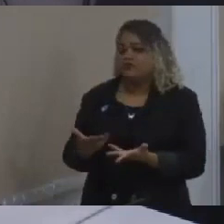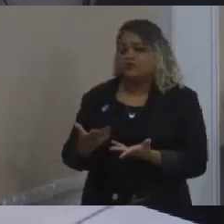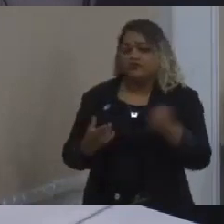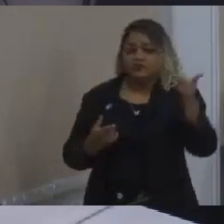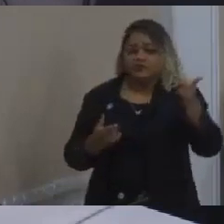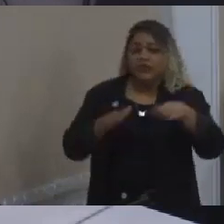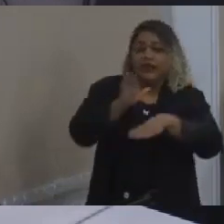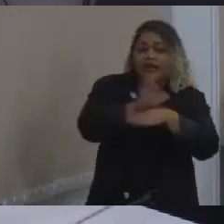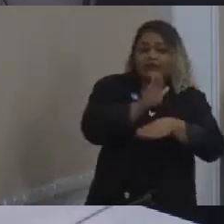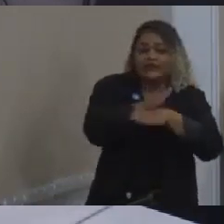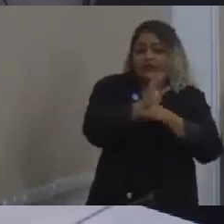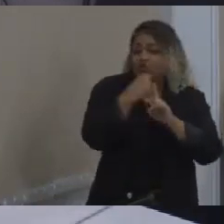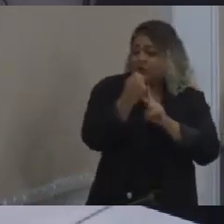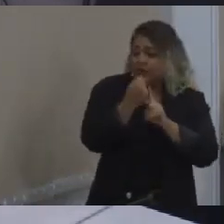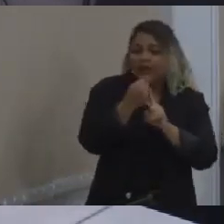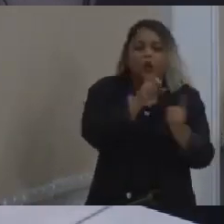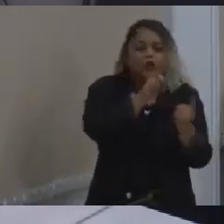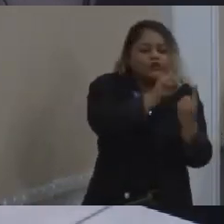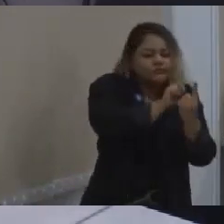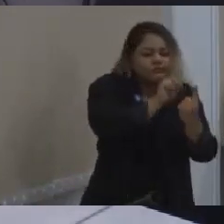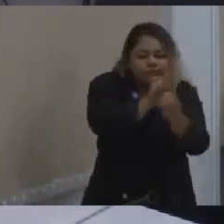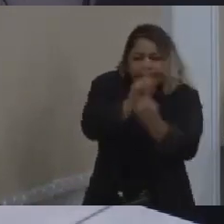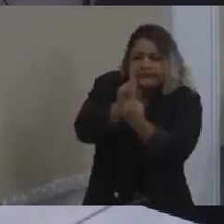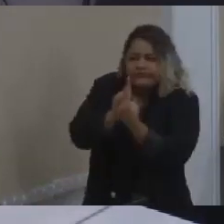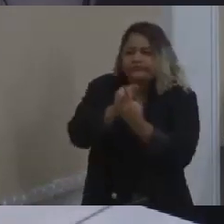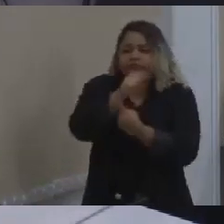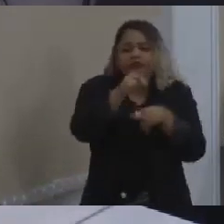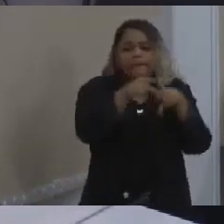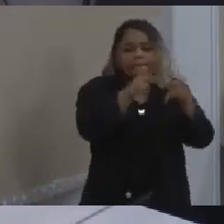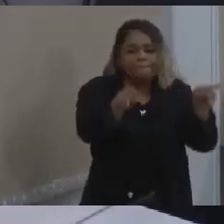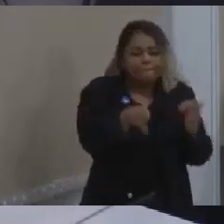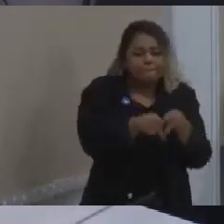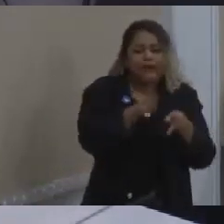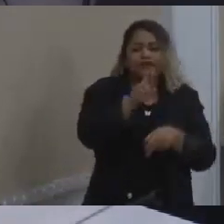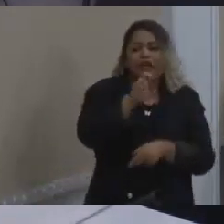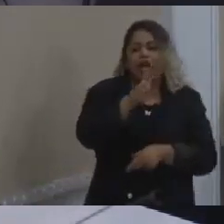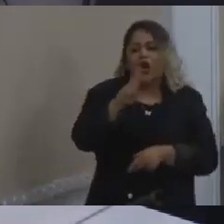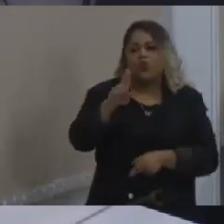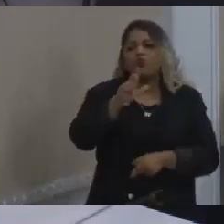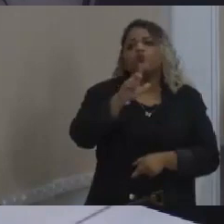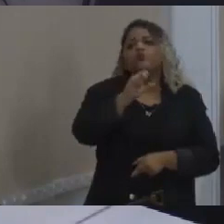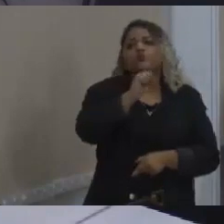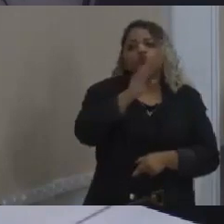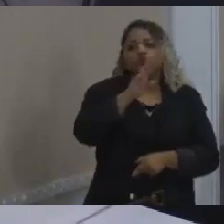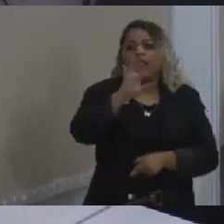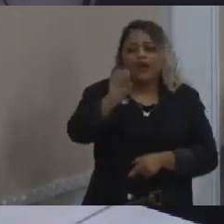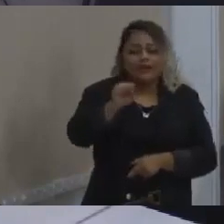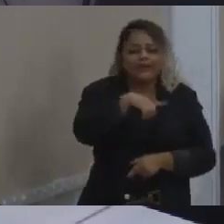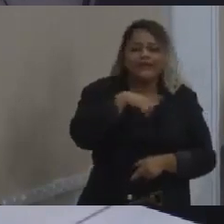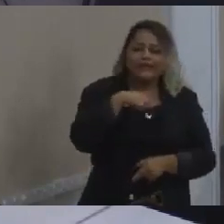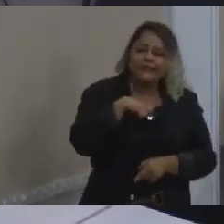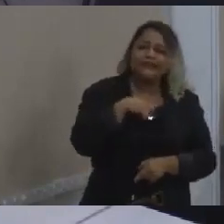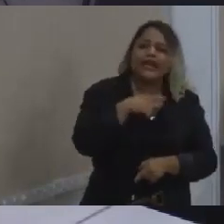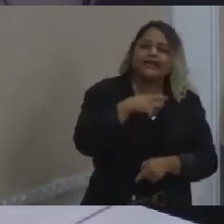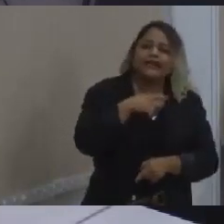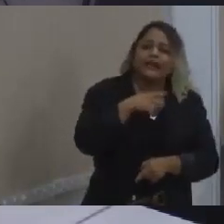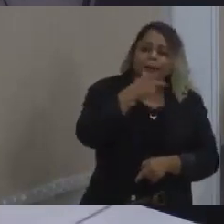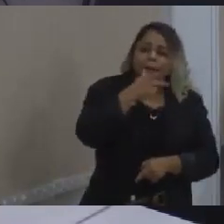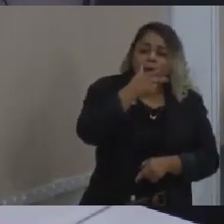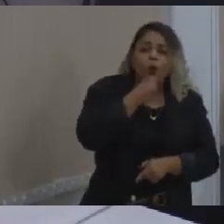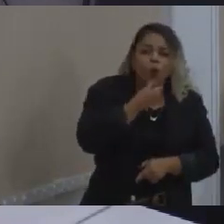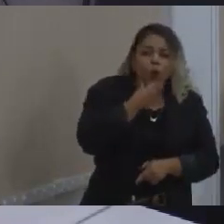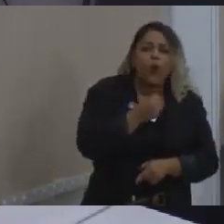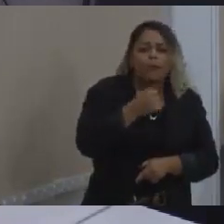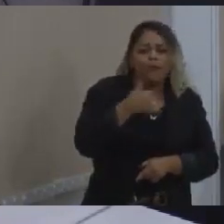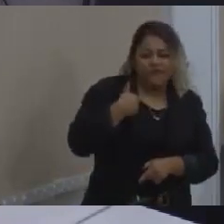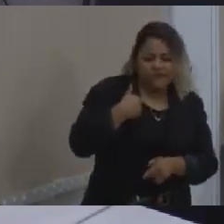Praça Raul Soares, que ele sabe que tem um senhor de idade, idoso, que não devia estar ao relento e que já deveria